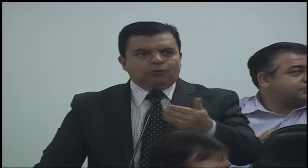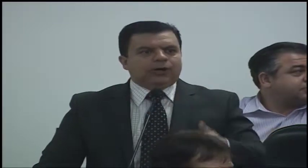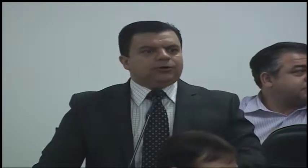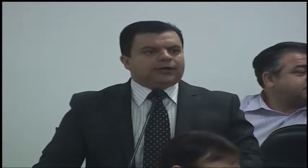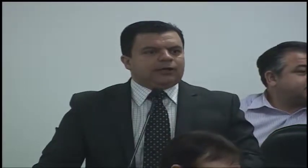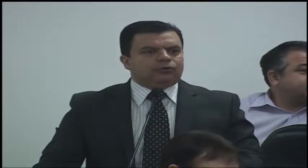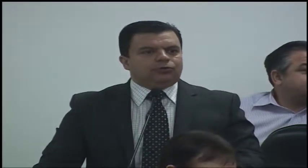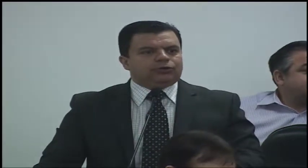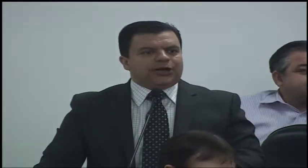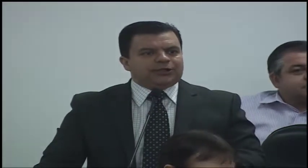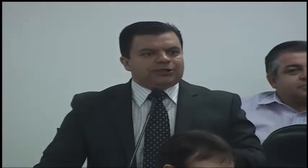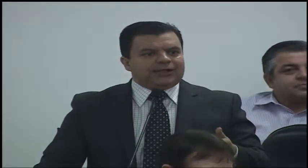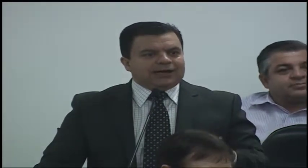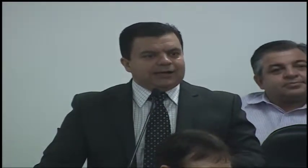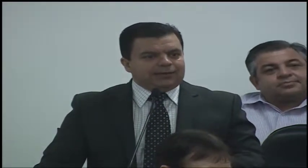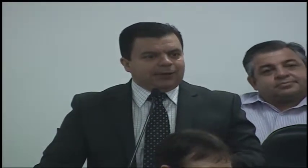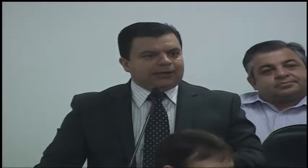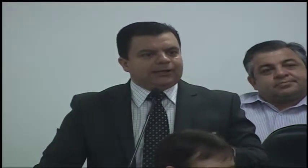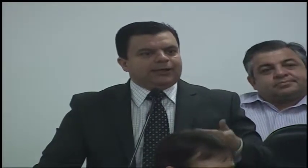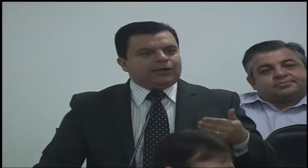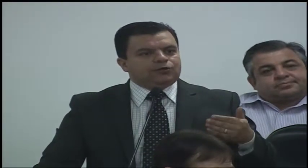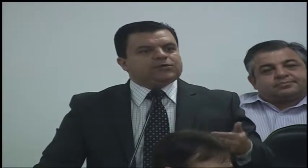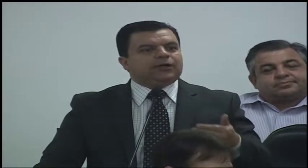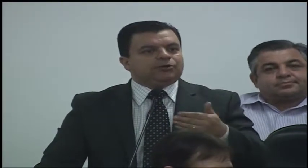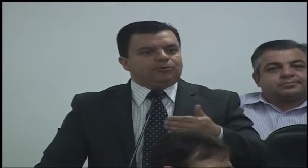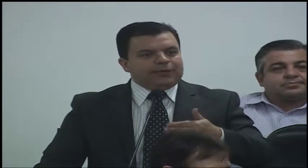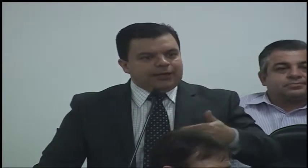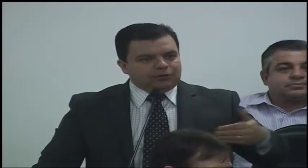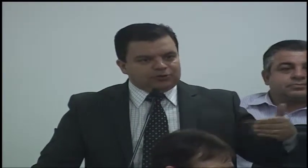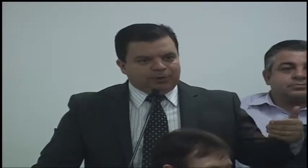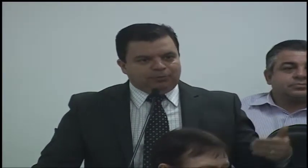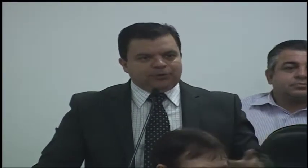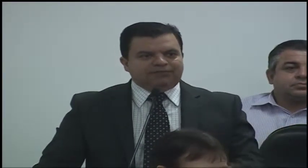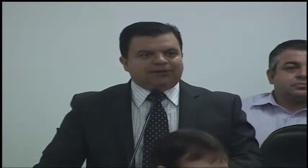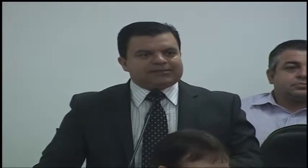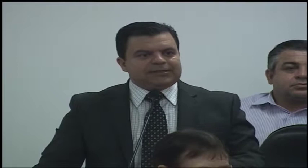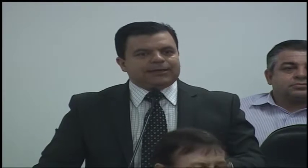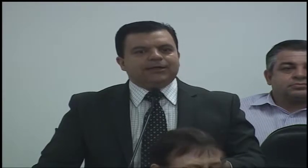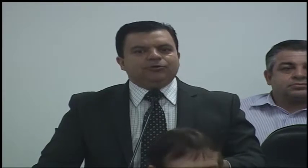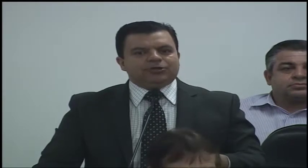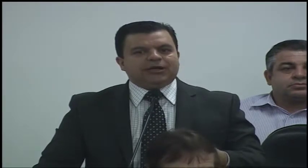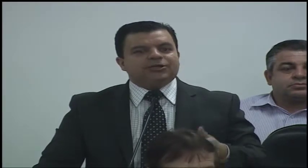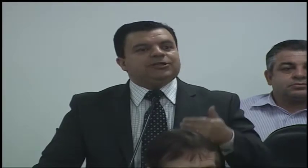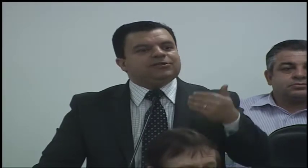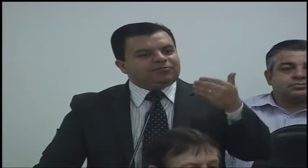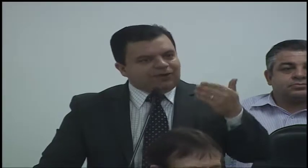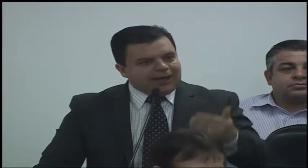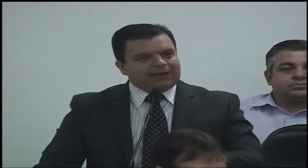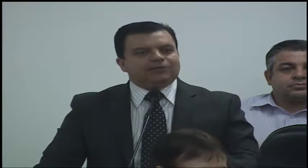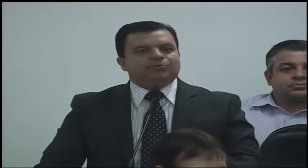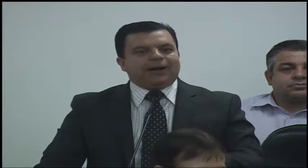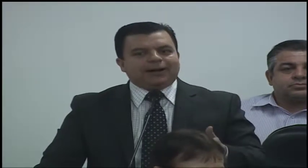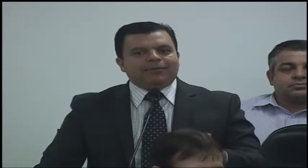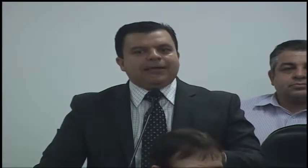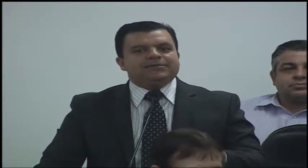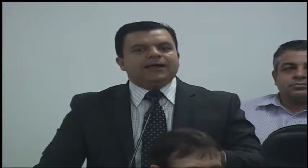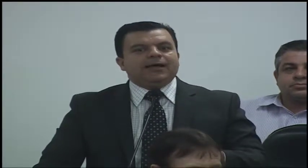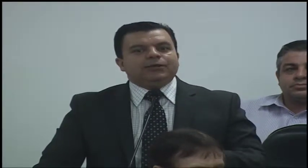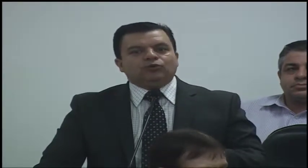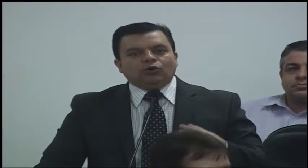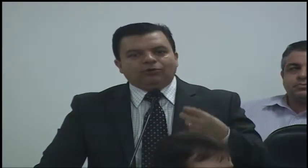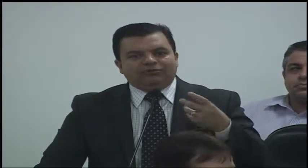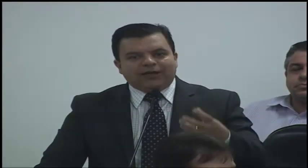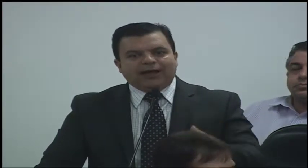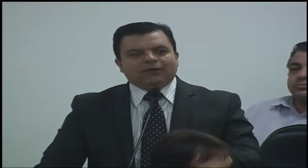arrumando aqui o jardim da Câmara e usando pneus para poder fazer os jardins válidos, parabéns.